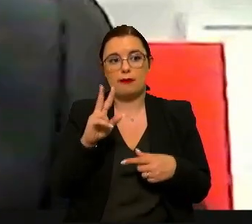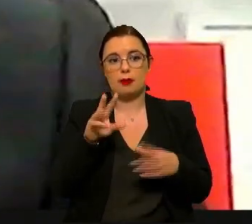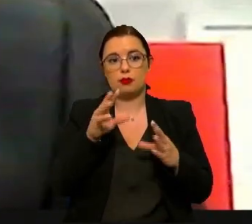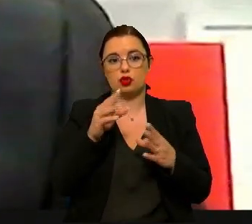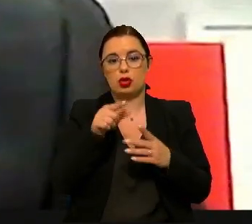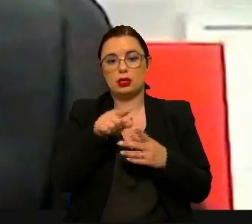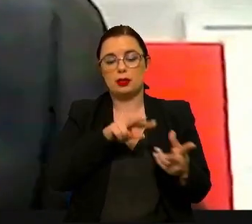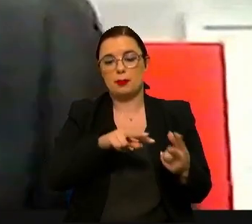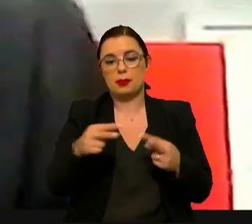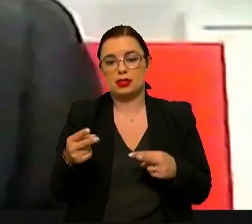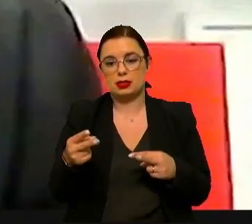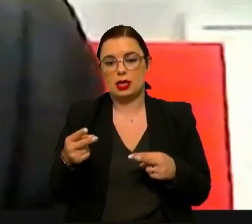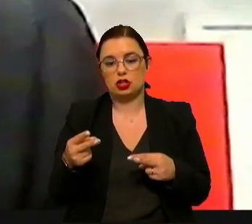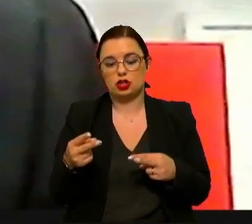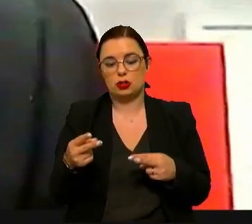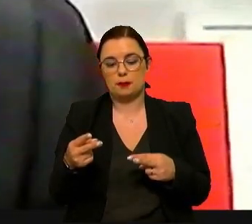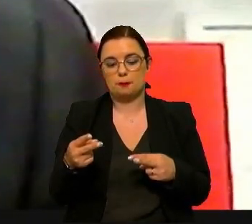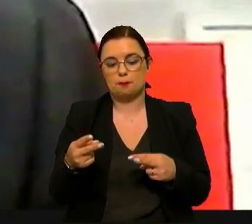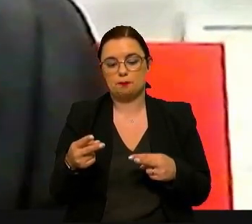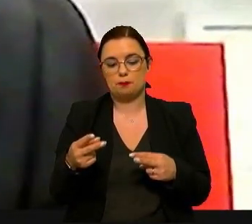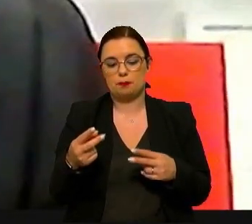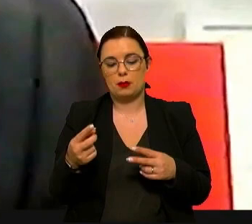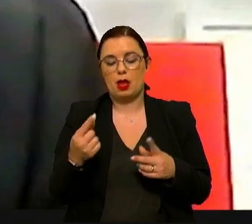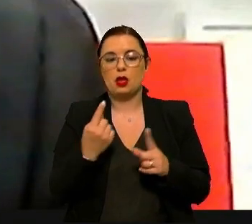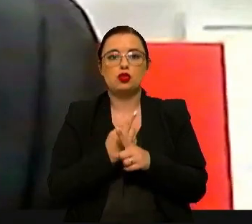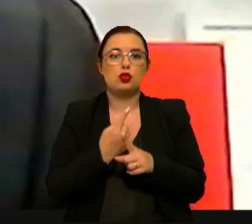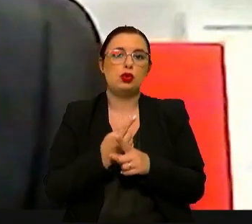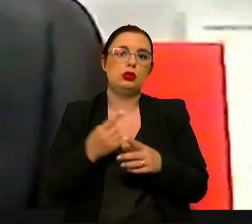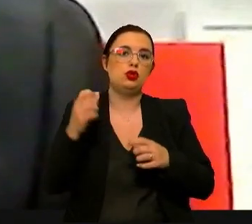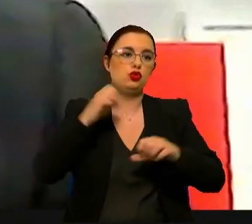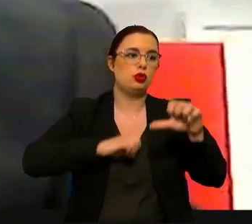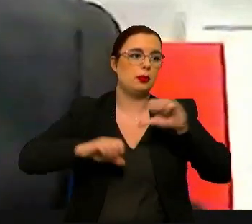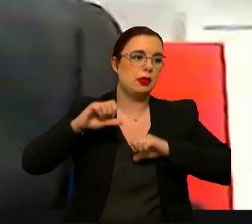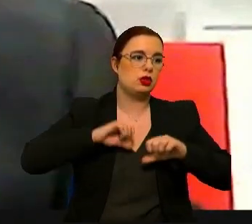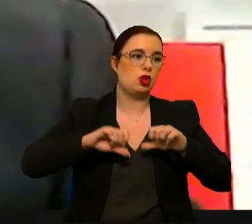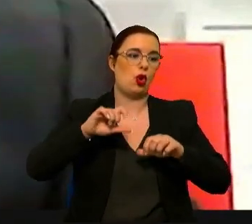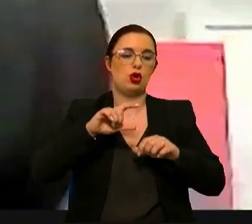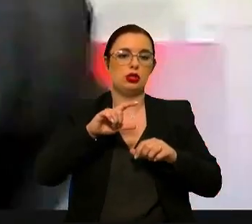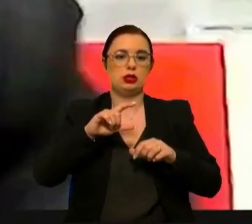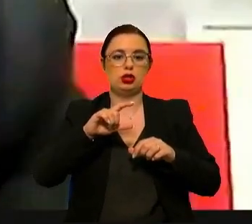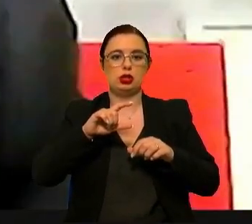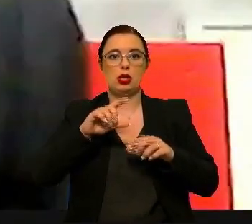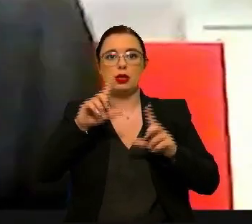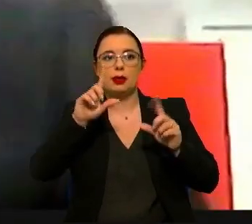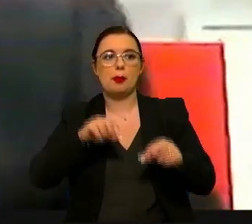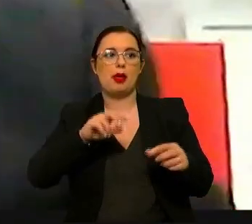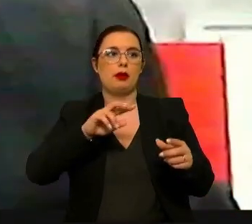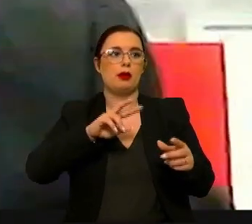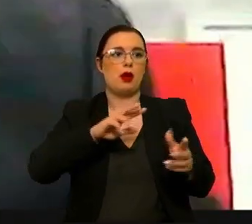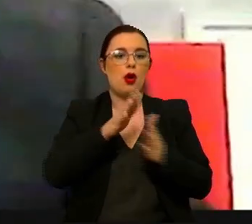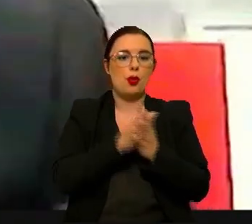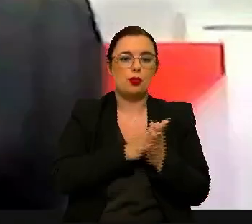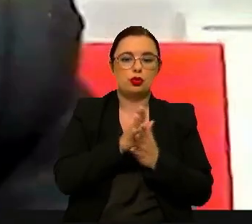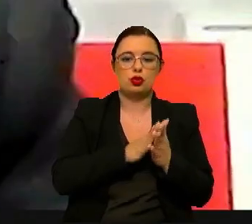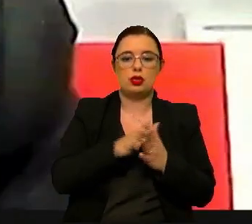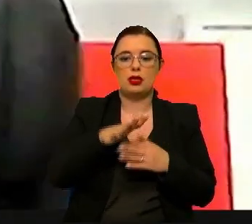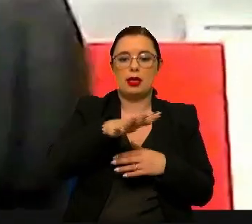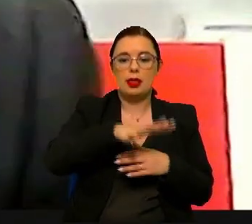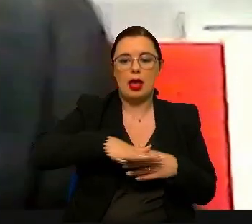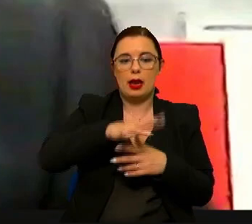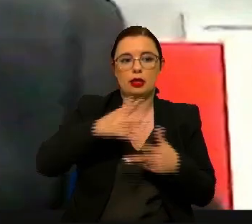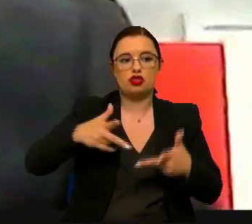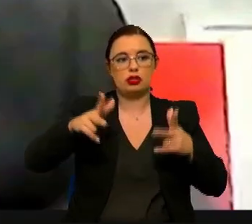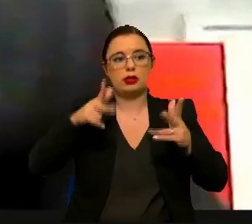esta passagem do que são a componente dos laboratórios do Living Lab também para a oportunidade que as zonas livres